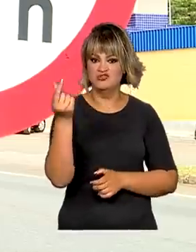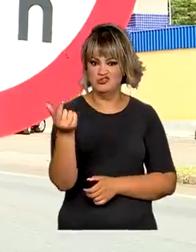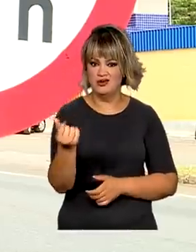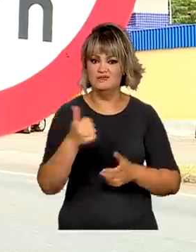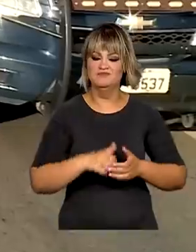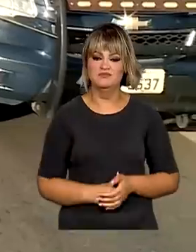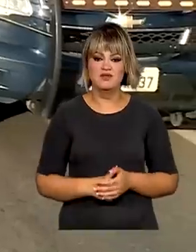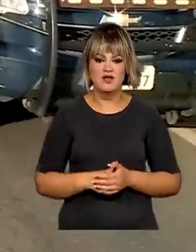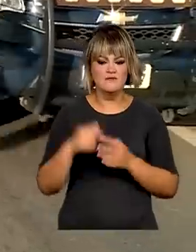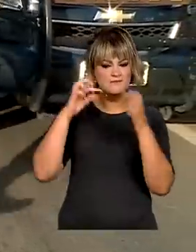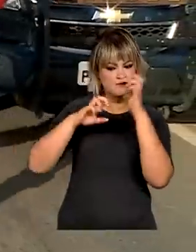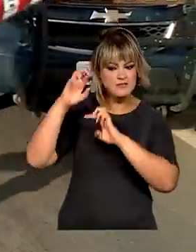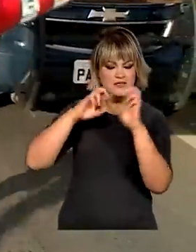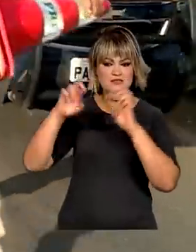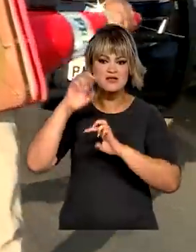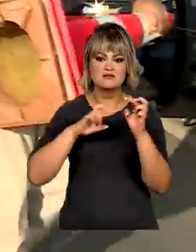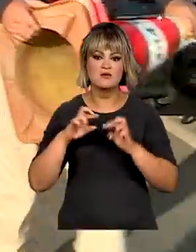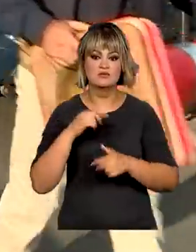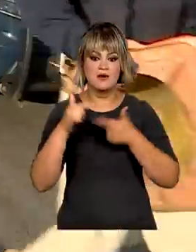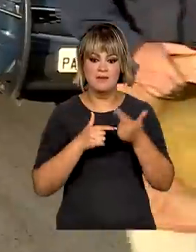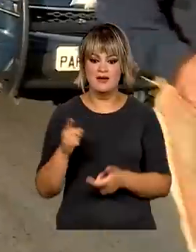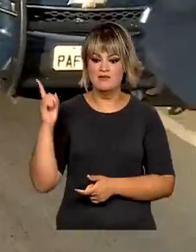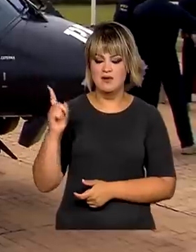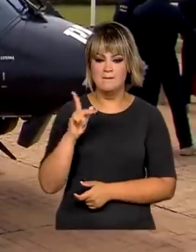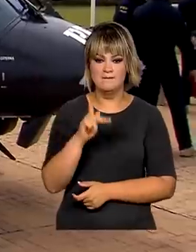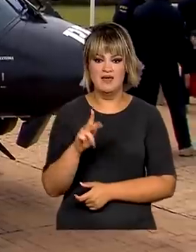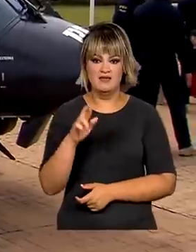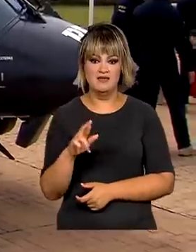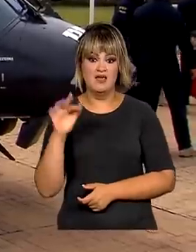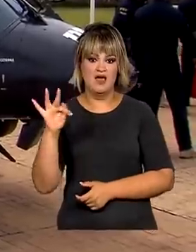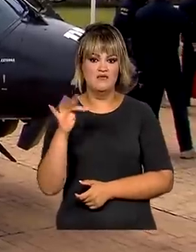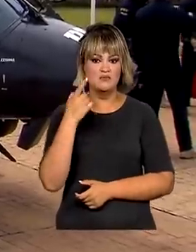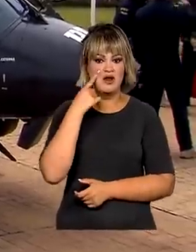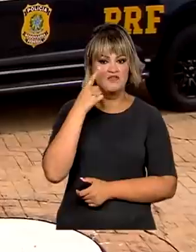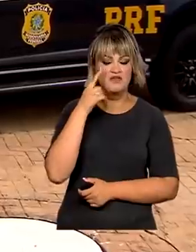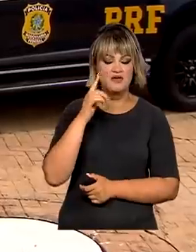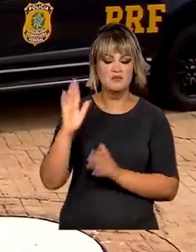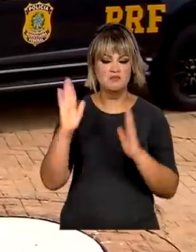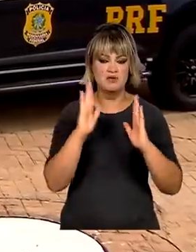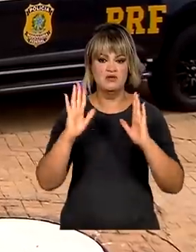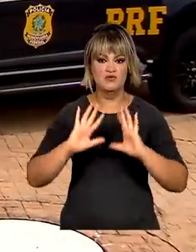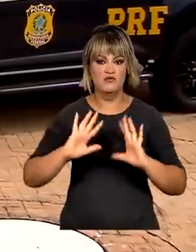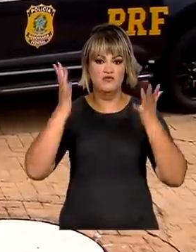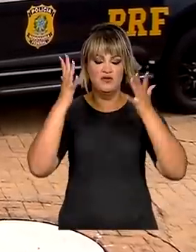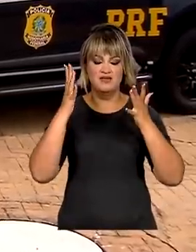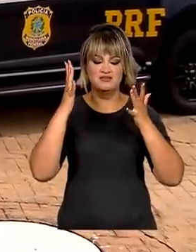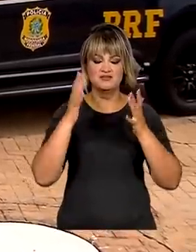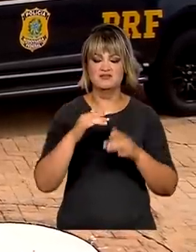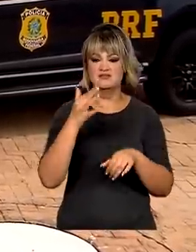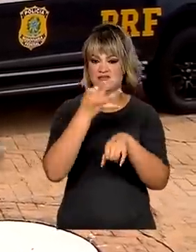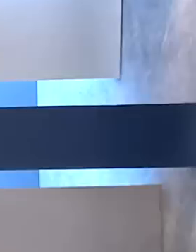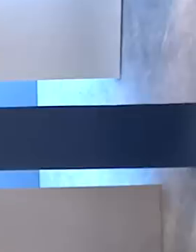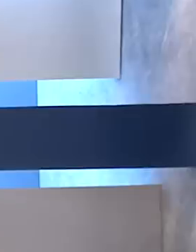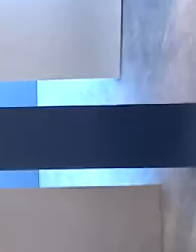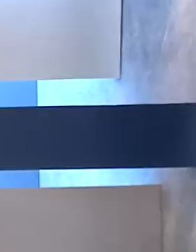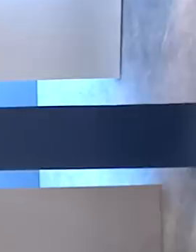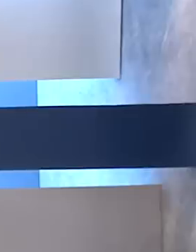Fiscalização reforçada. Começa hoje a operação da PRF para as festas de fim de ano e férias.